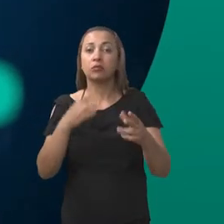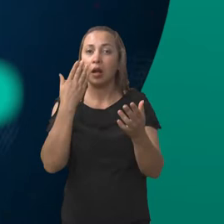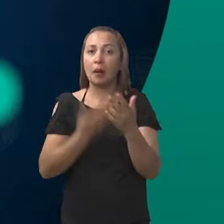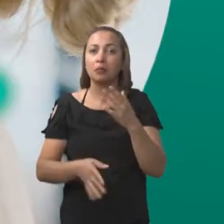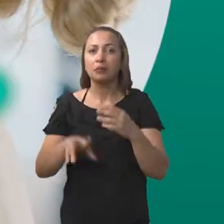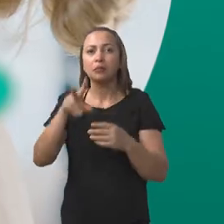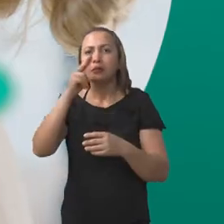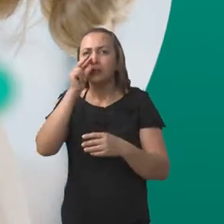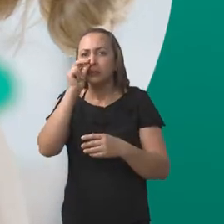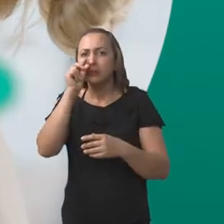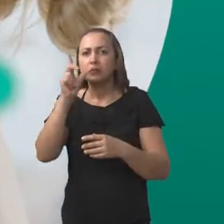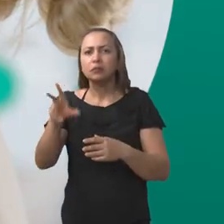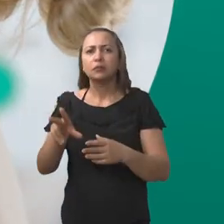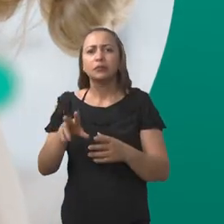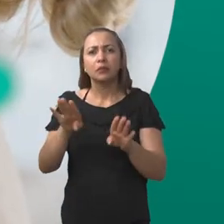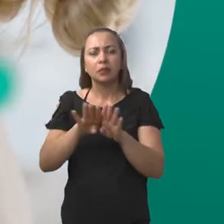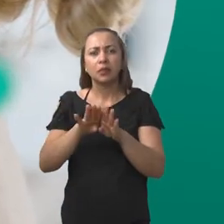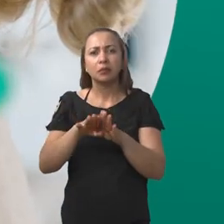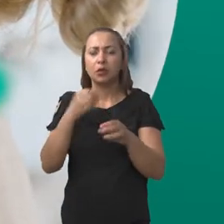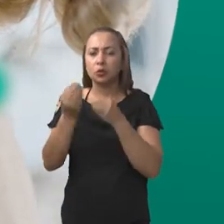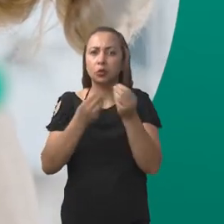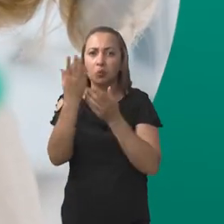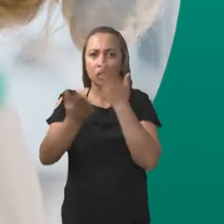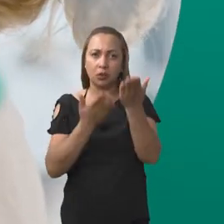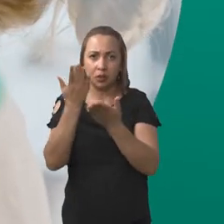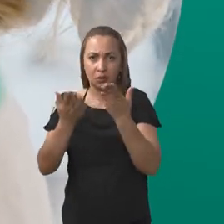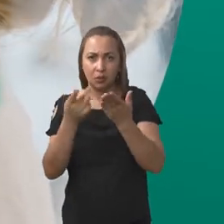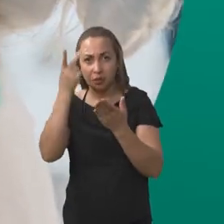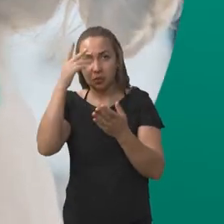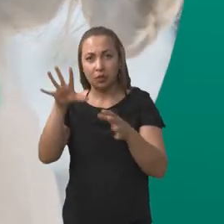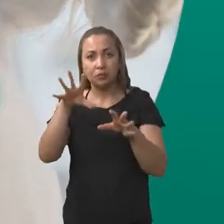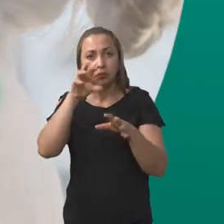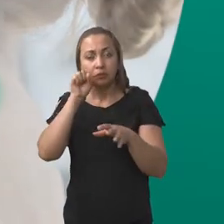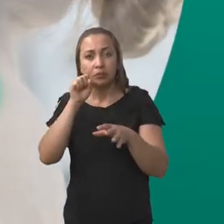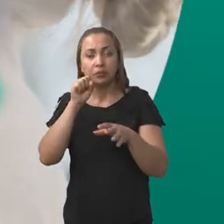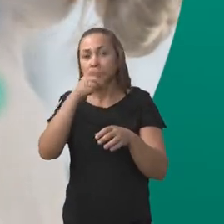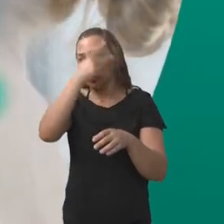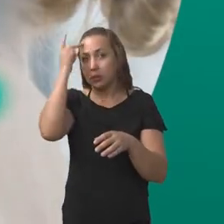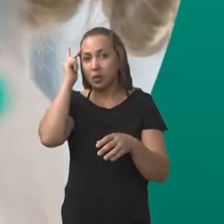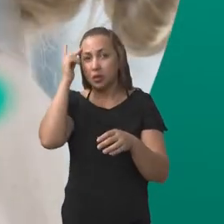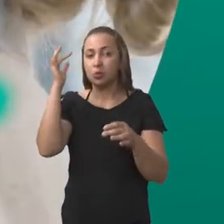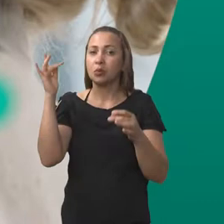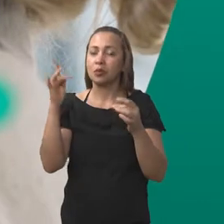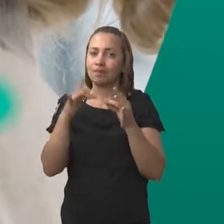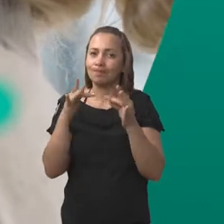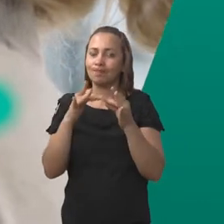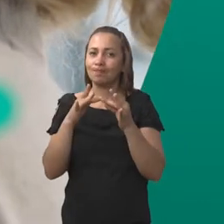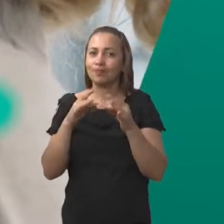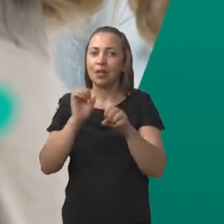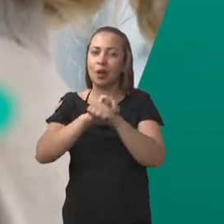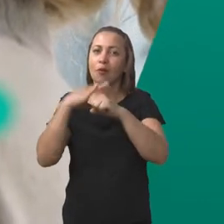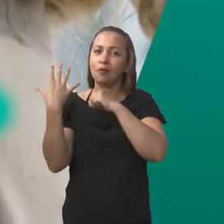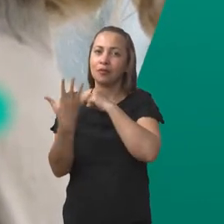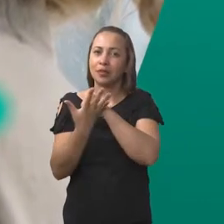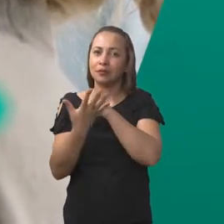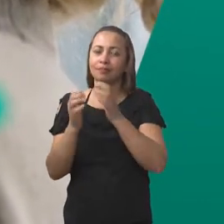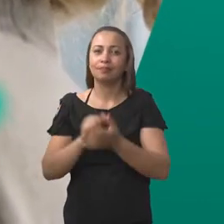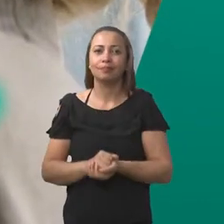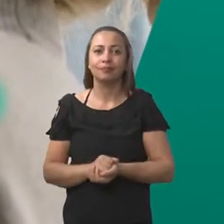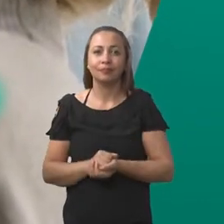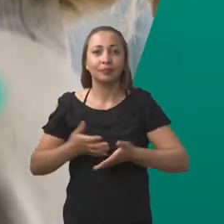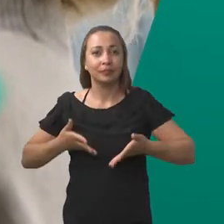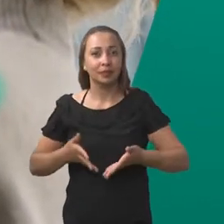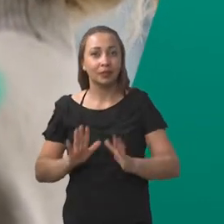Federal da Bahia avalia a perda do olfato e a eficácia do tratamento para recuperar este sentido em pessoas